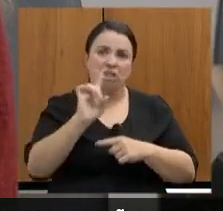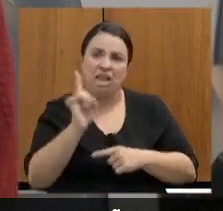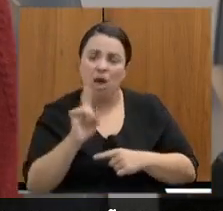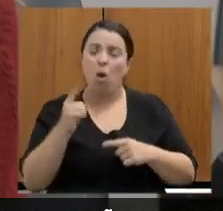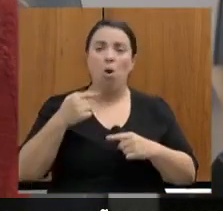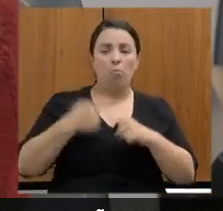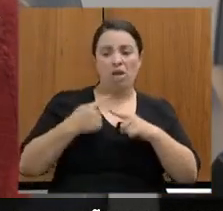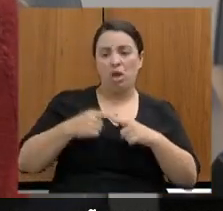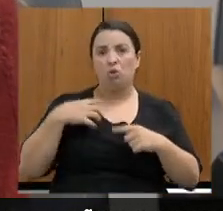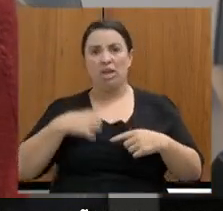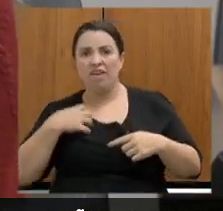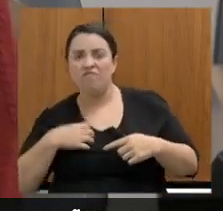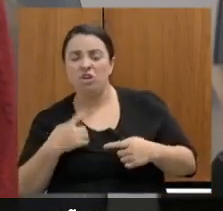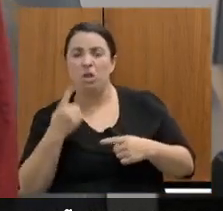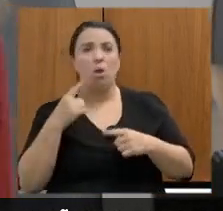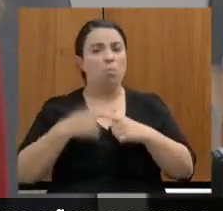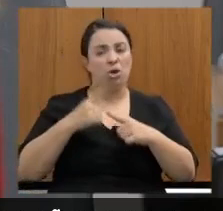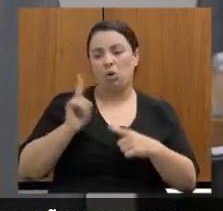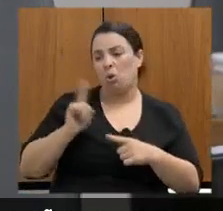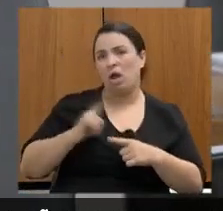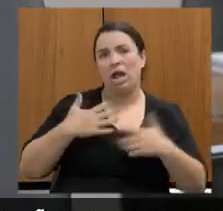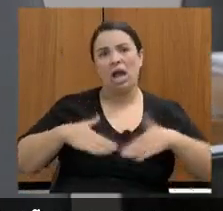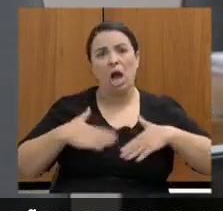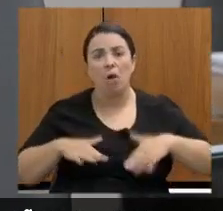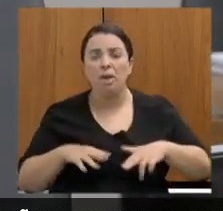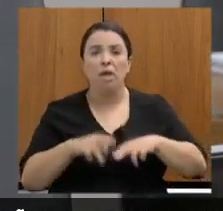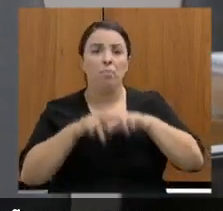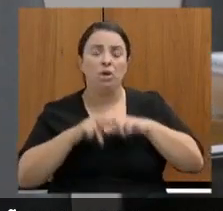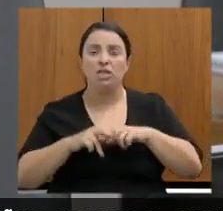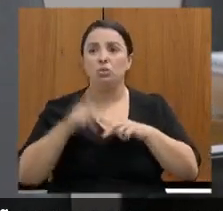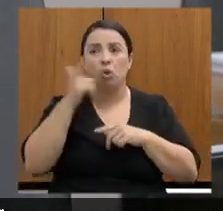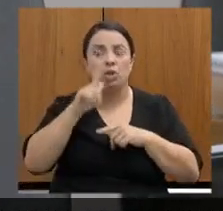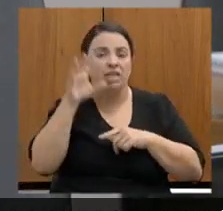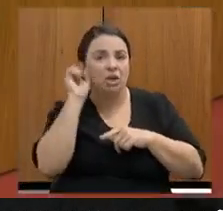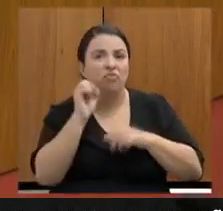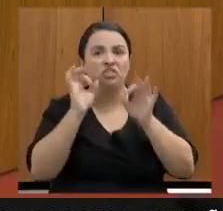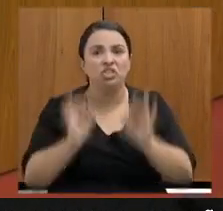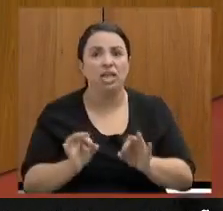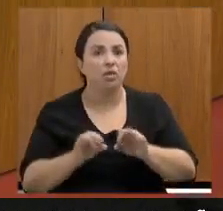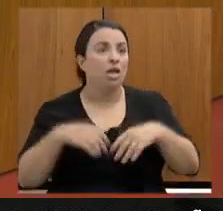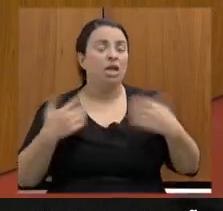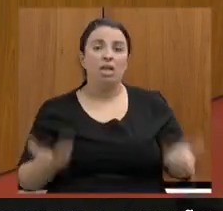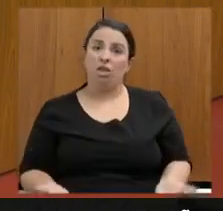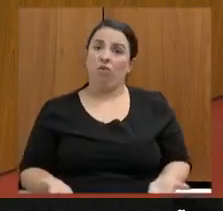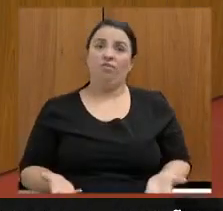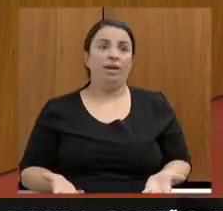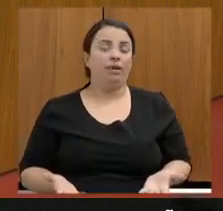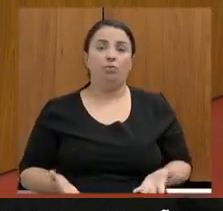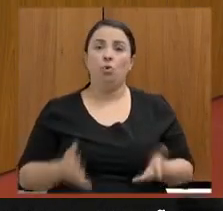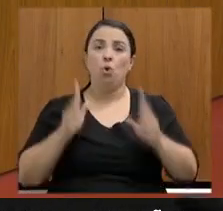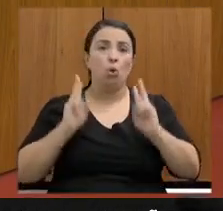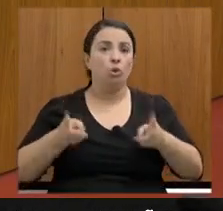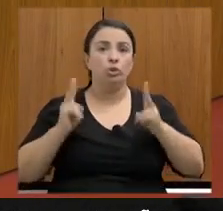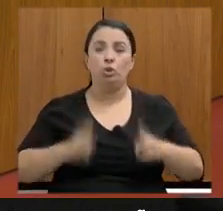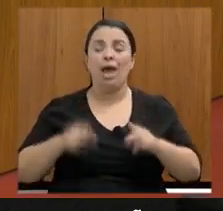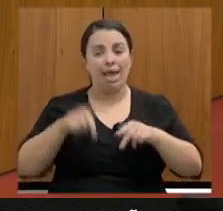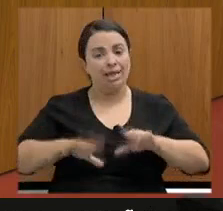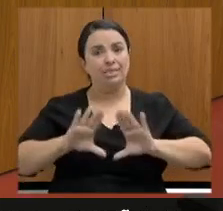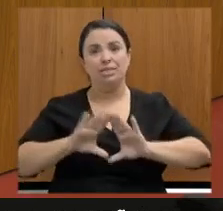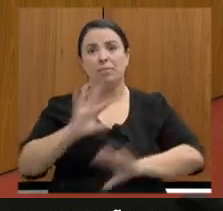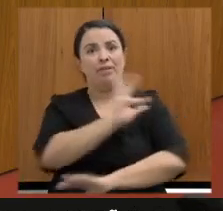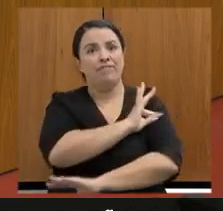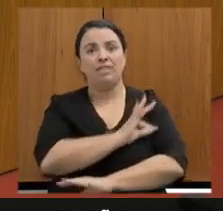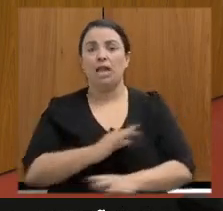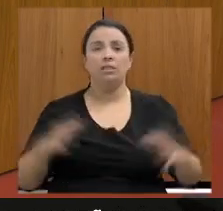suficiente, e quando a gente está calmo, a gente não escuta direito, então nós vamos continuar com o impasse dessa Assembleia Fiscaliza. Tudo